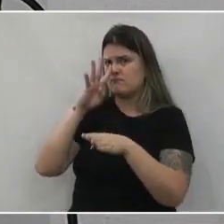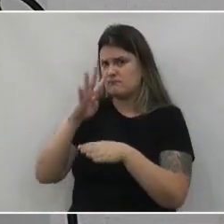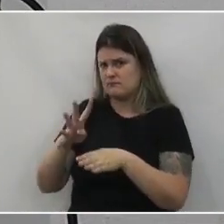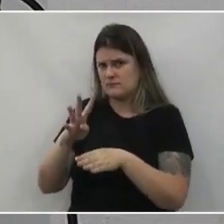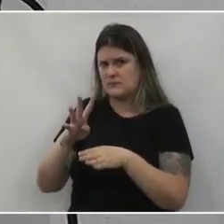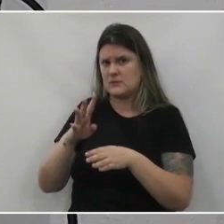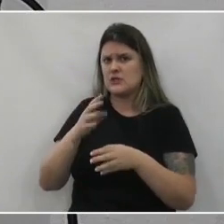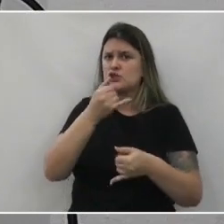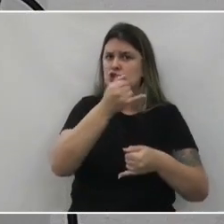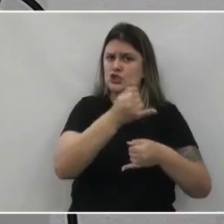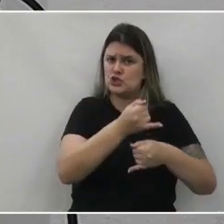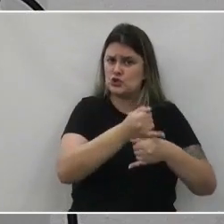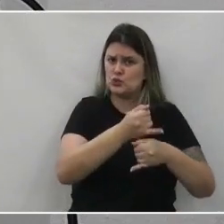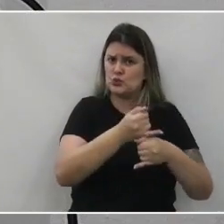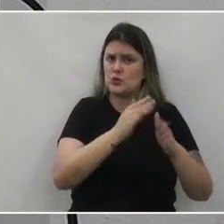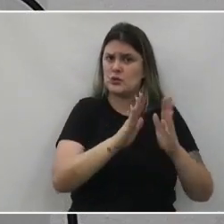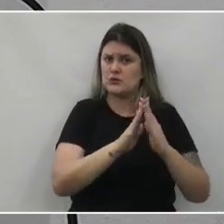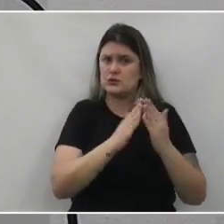direção da escola